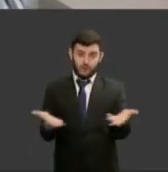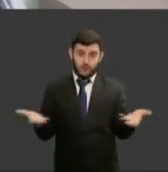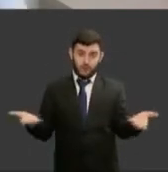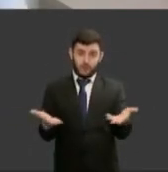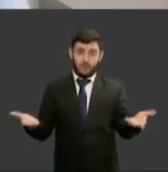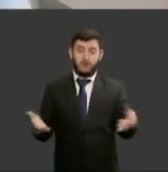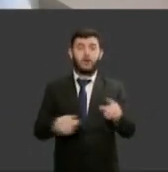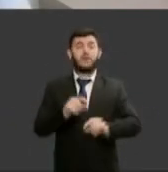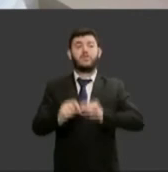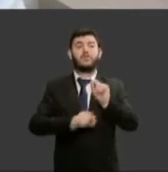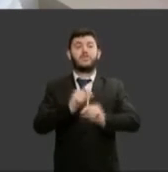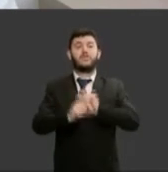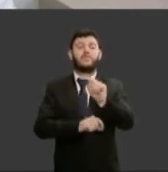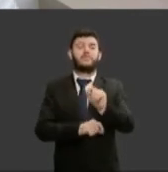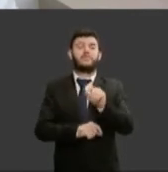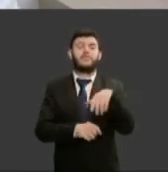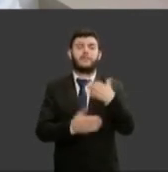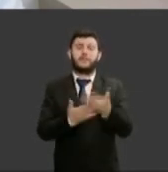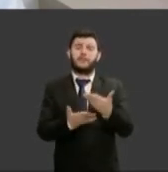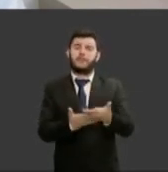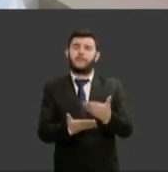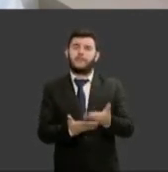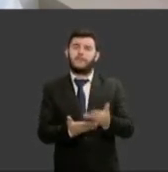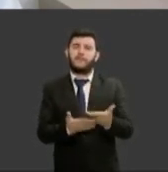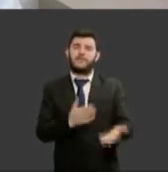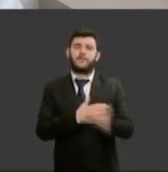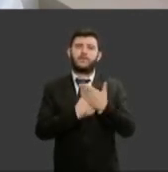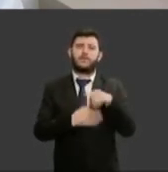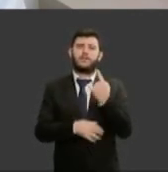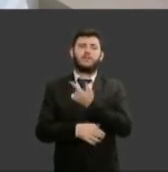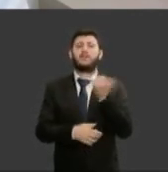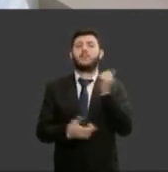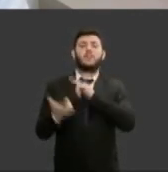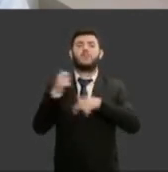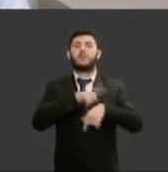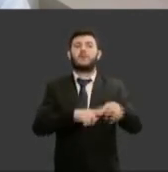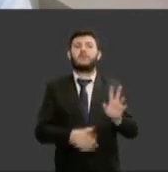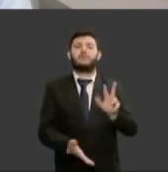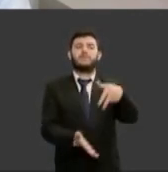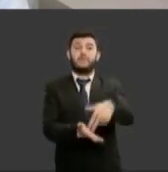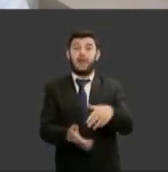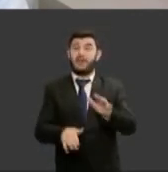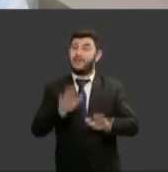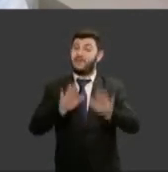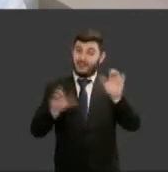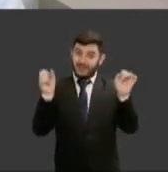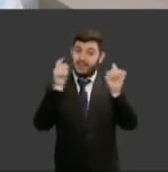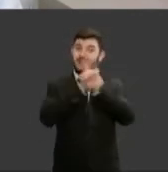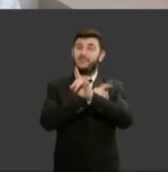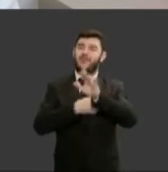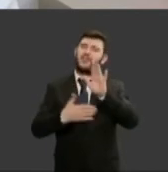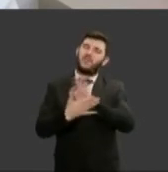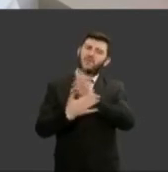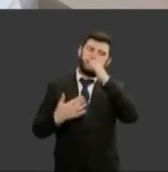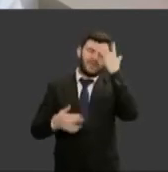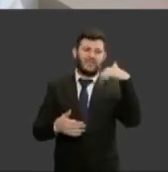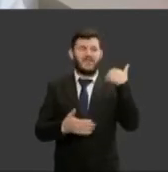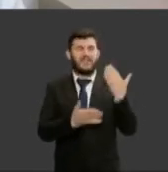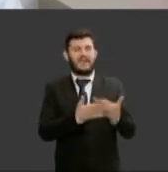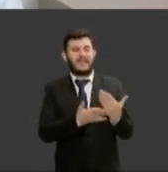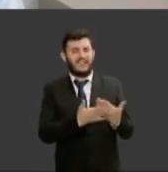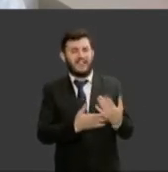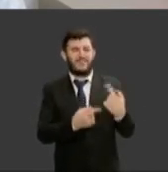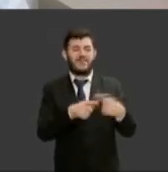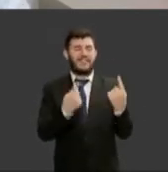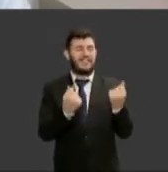estudo é fundamental para que a gente possa chegar aonde a gente chega às vezes é mais difícil para alguns poderem estudar devido às condições